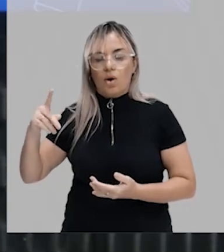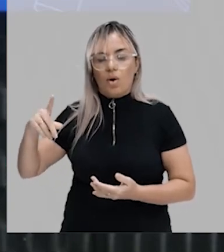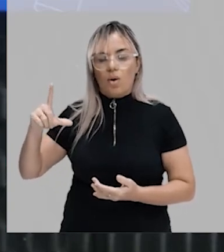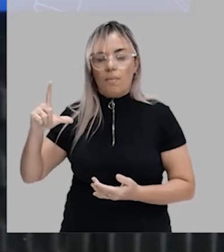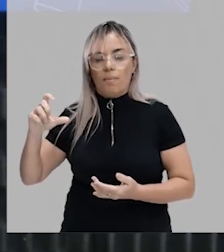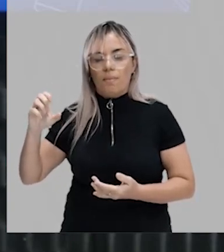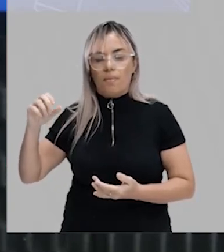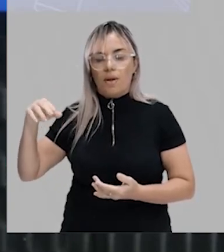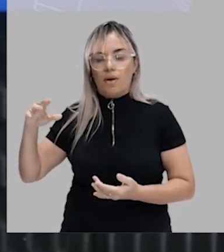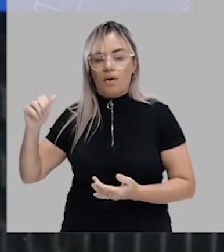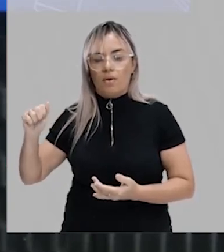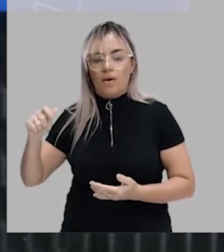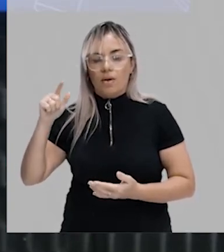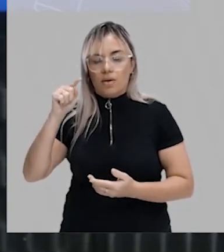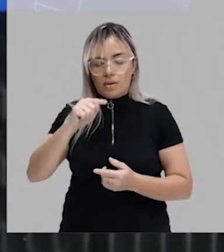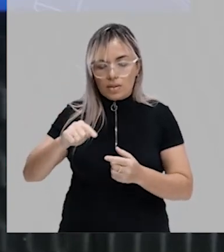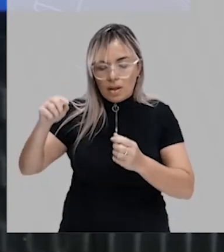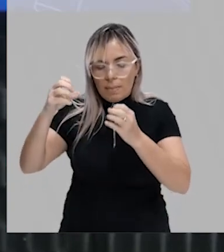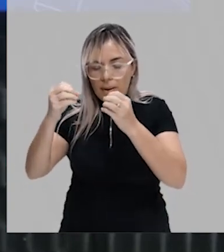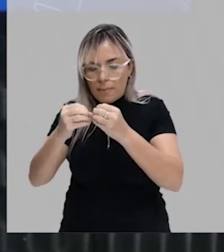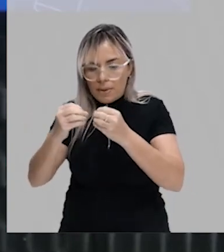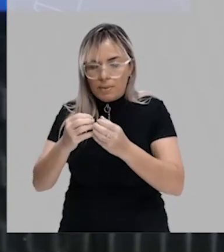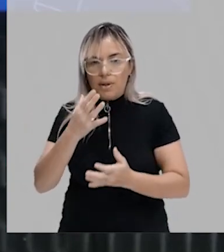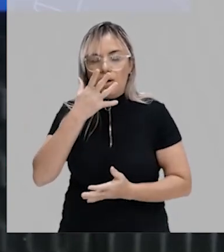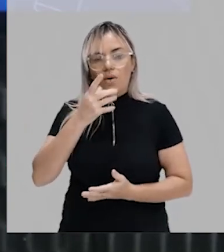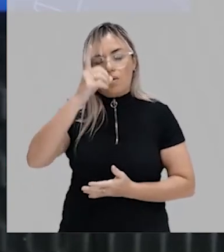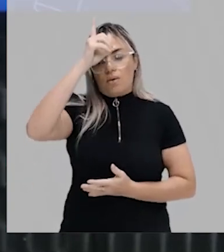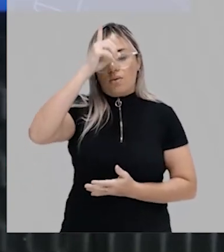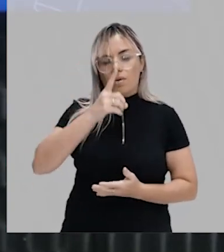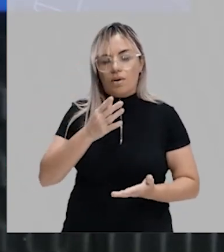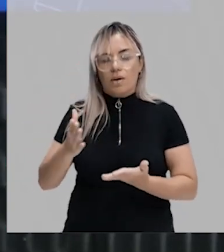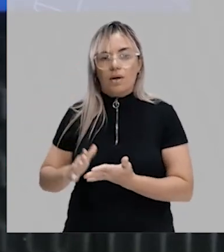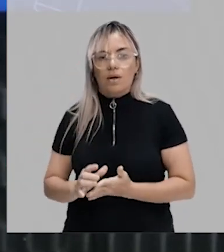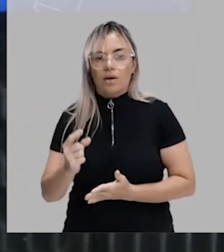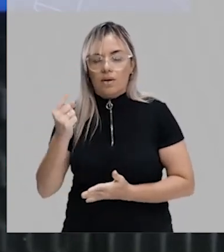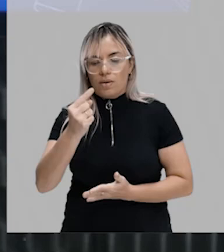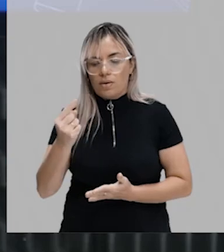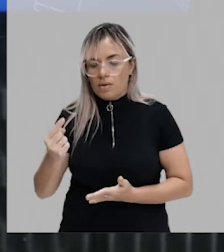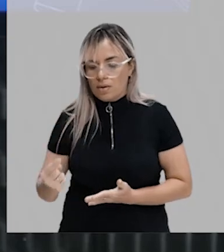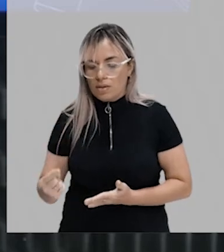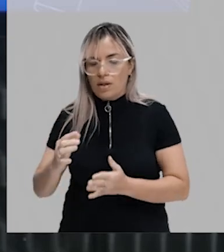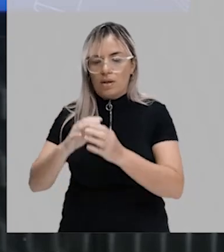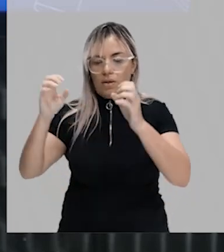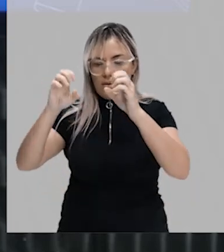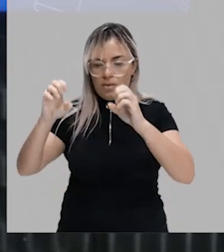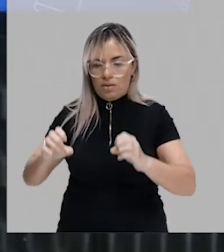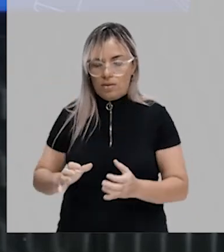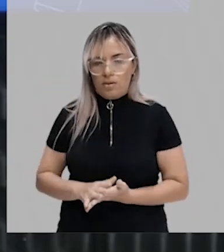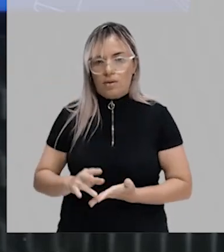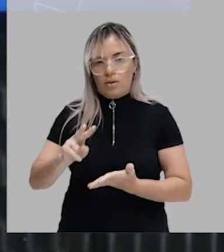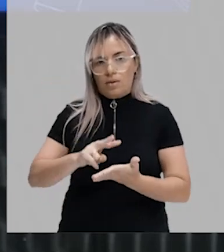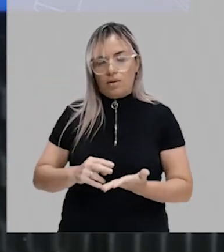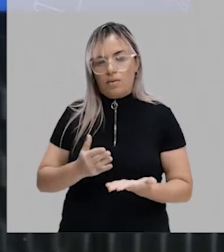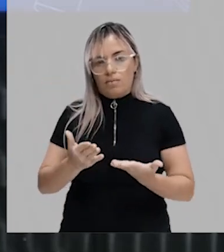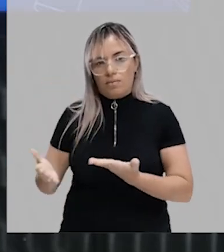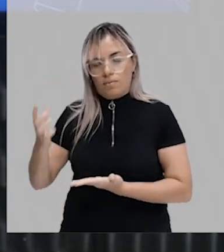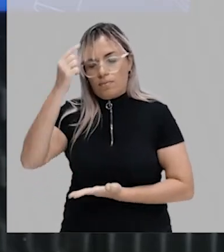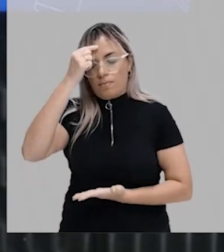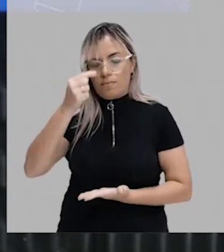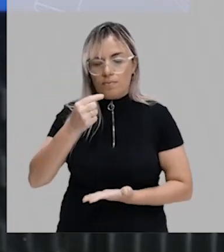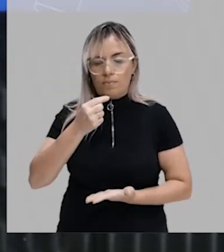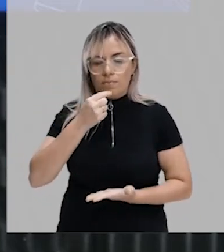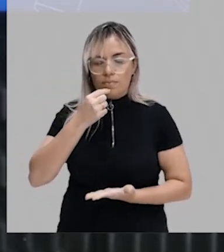amarelo. Cada uma dessas estruturas aí, tanto a esplanquinopleura quanto a somatopleura,